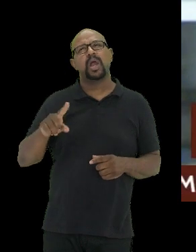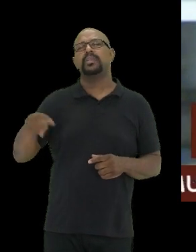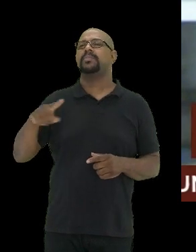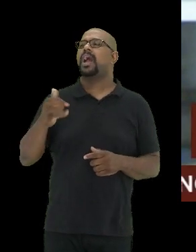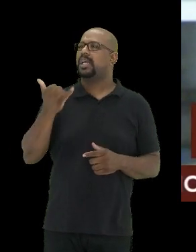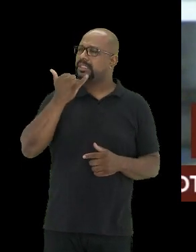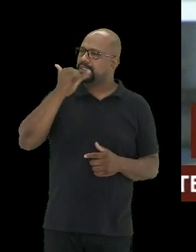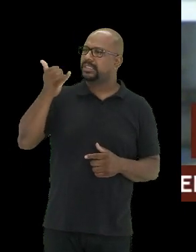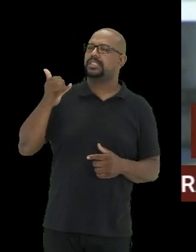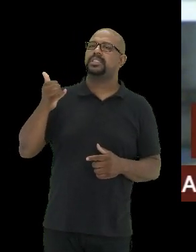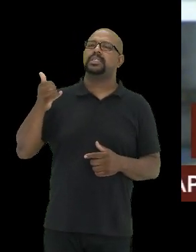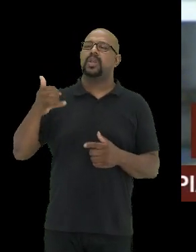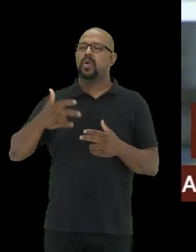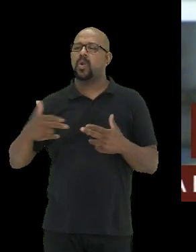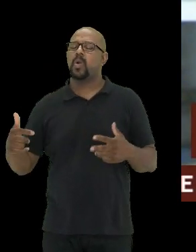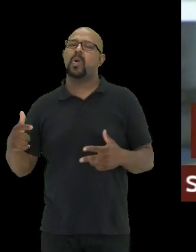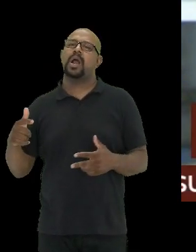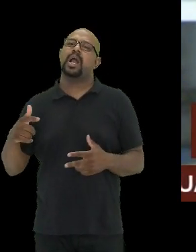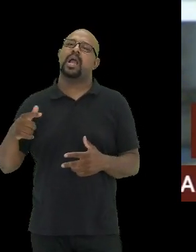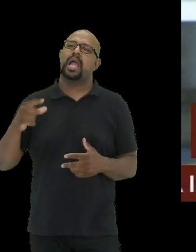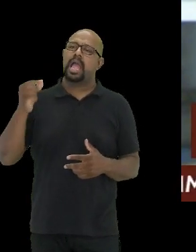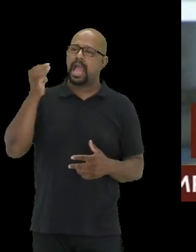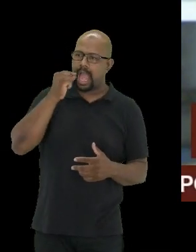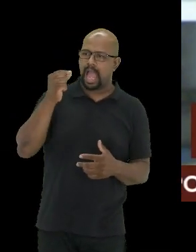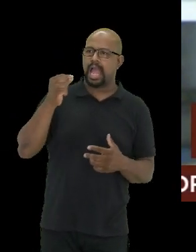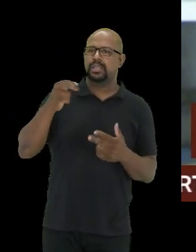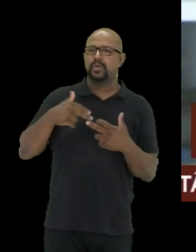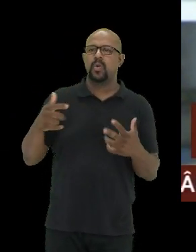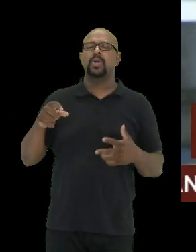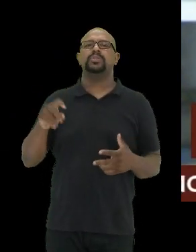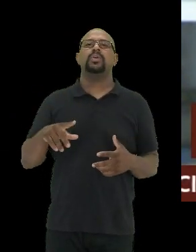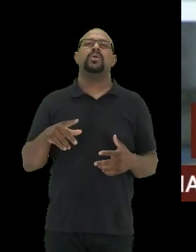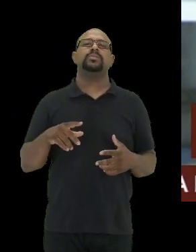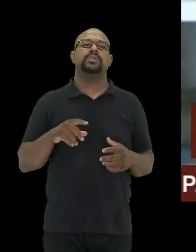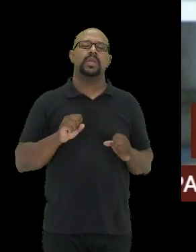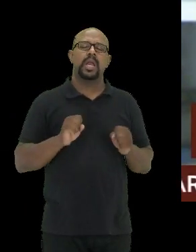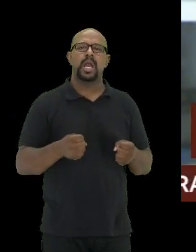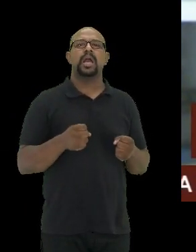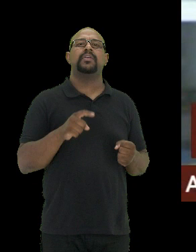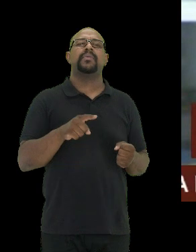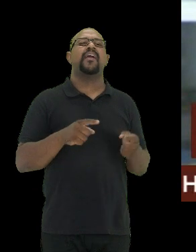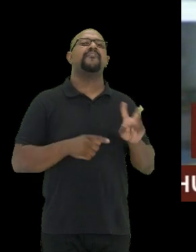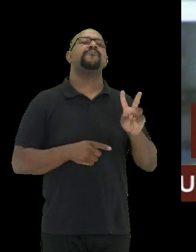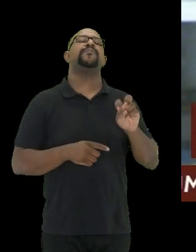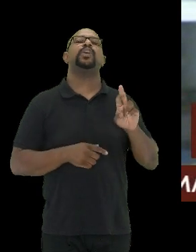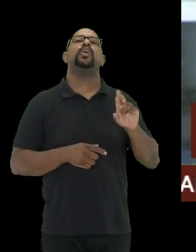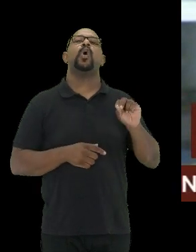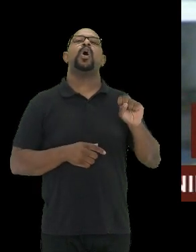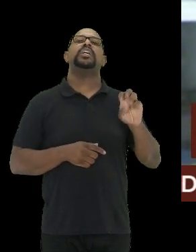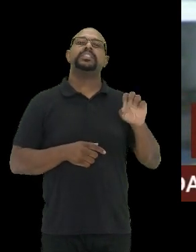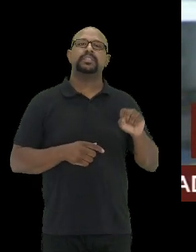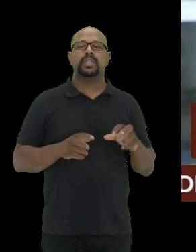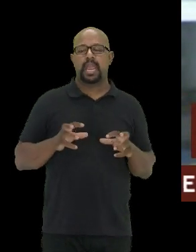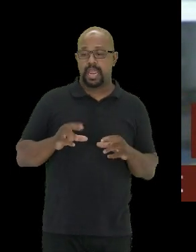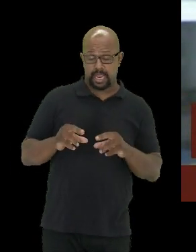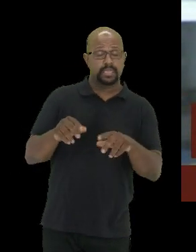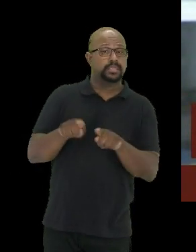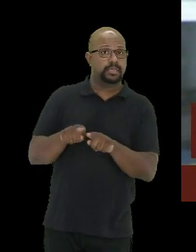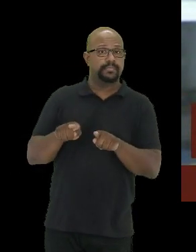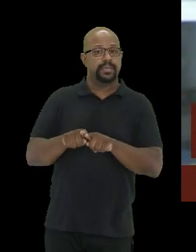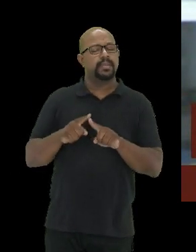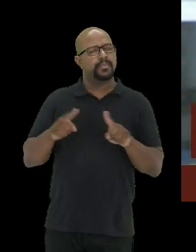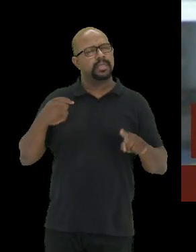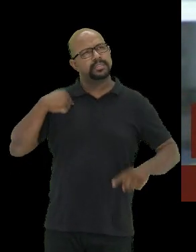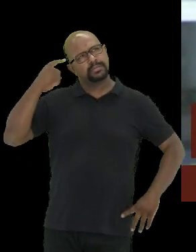acidente ofídico, não é só a questão de anticorpos monoclonais, pensando em viroses, até câncer também, mas